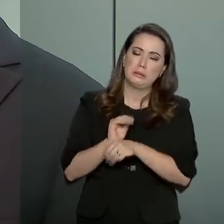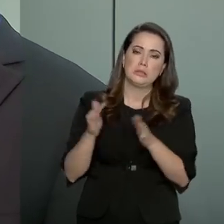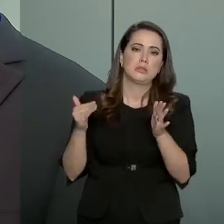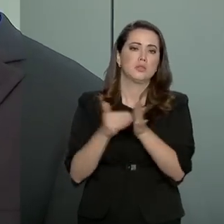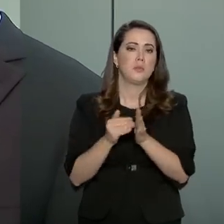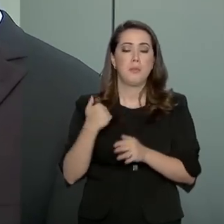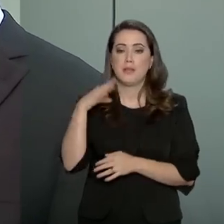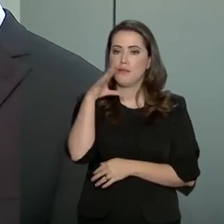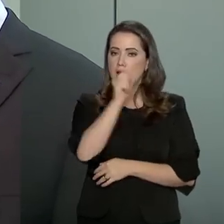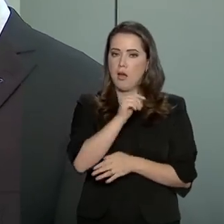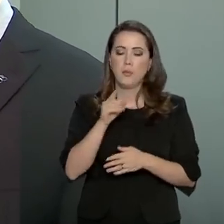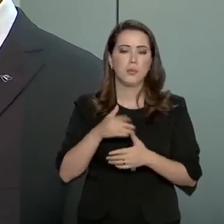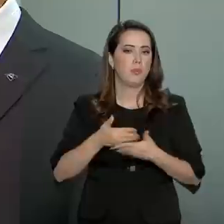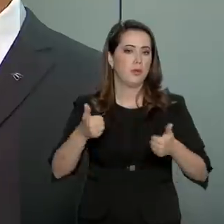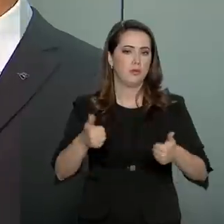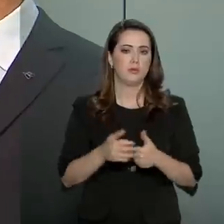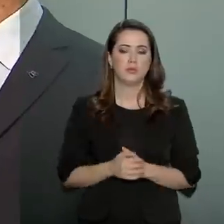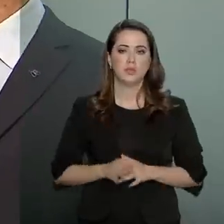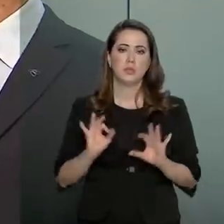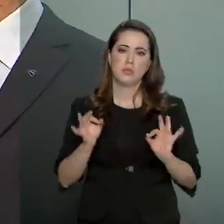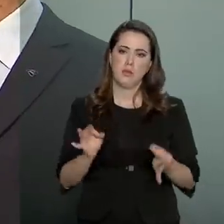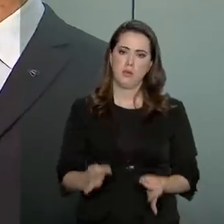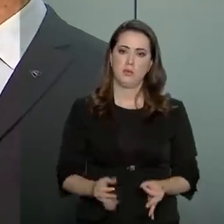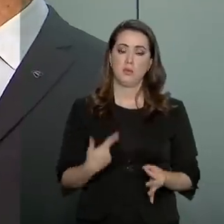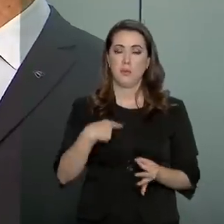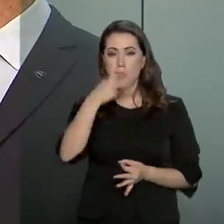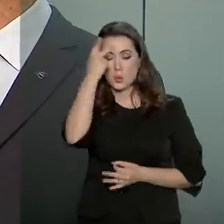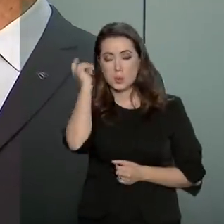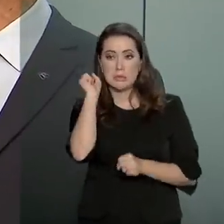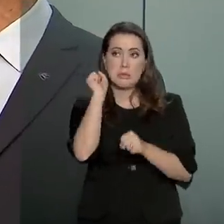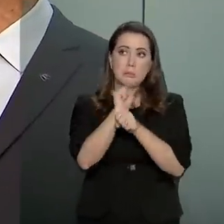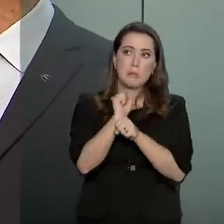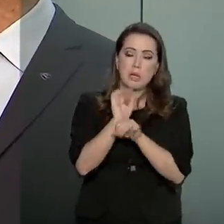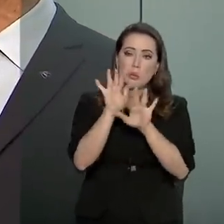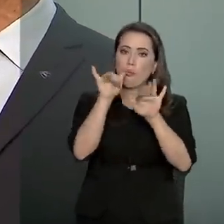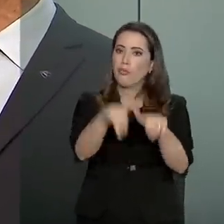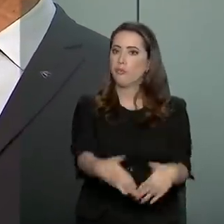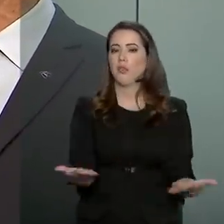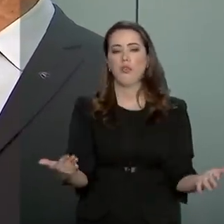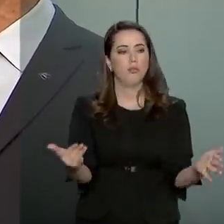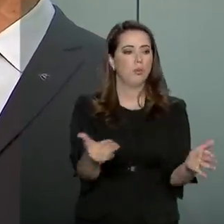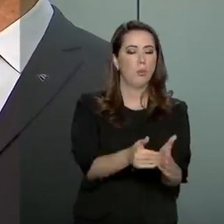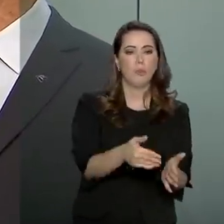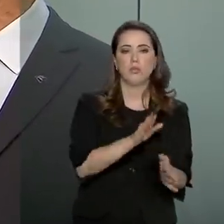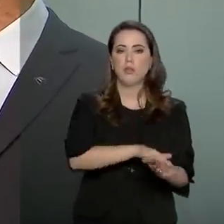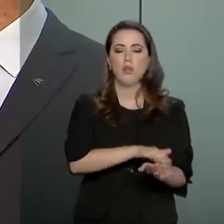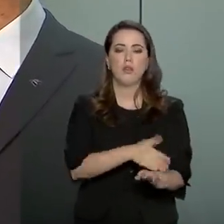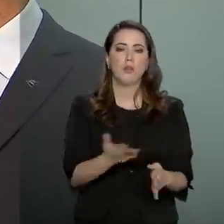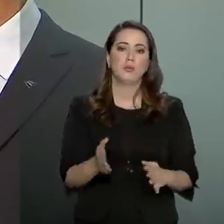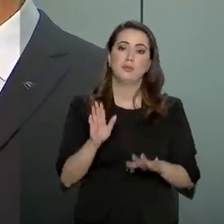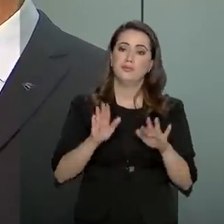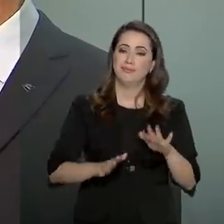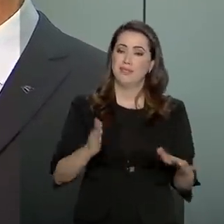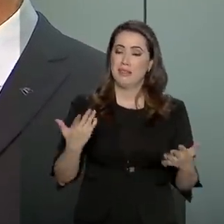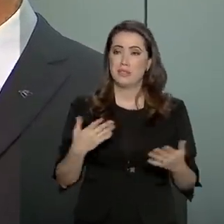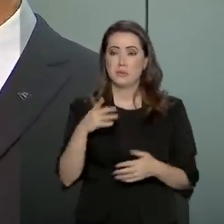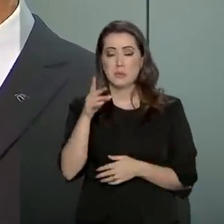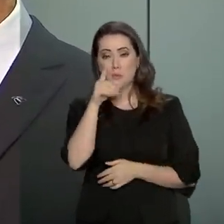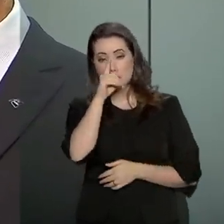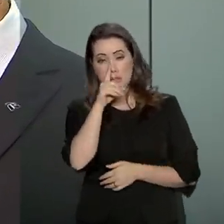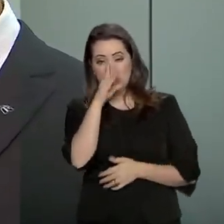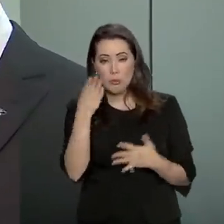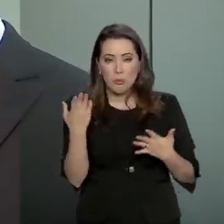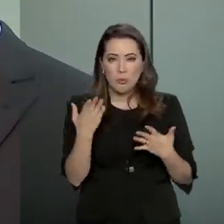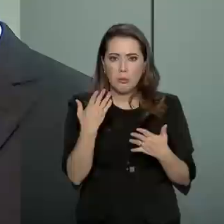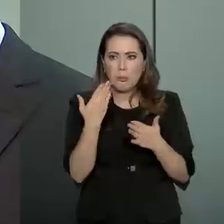Fizer quanto antes, melhor. É, perfeito. Quem deixa para a última hora, né? Para fazer a declaração, ele corre aquele